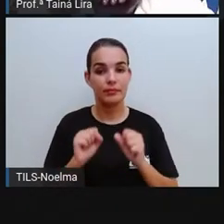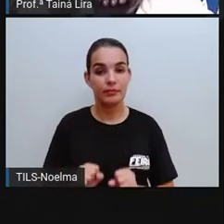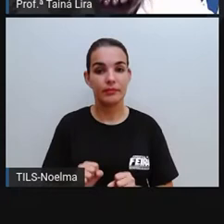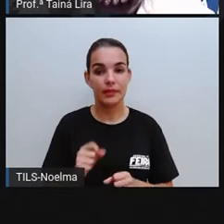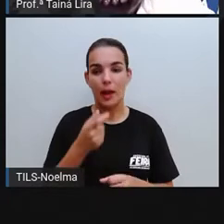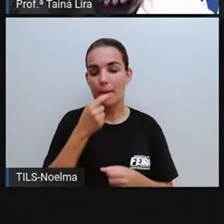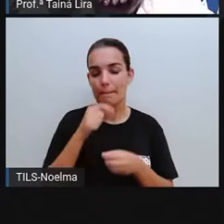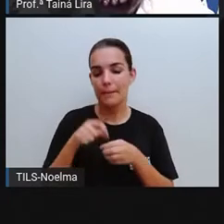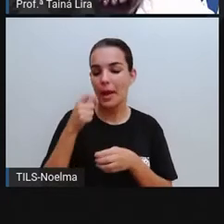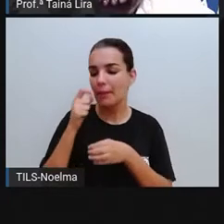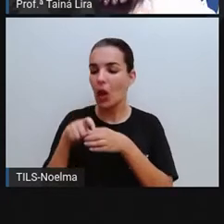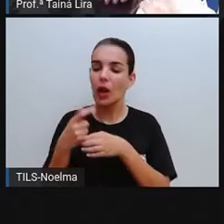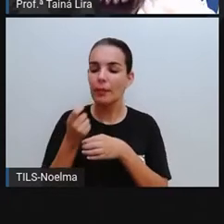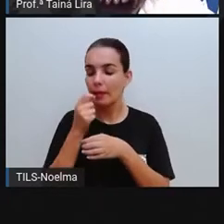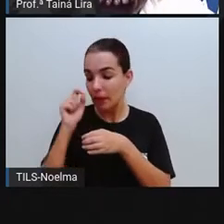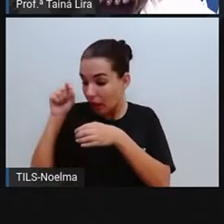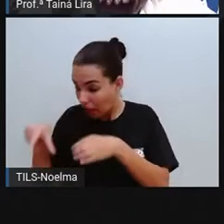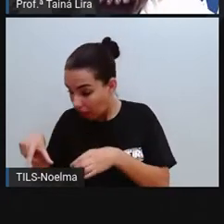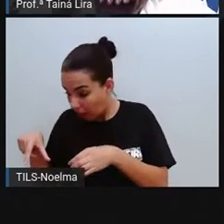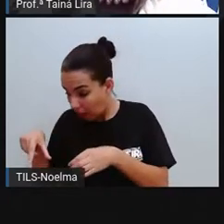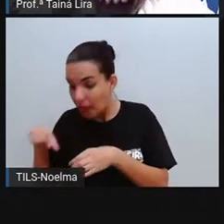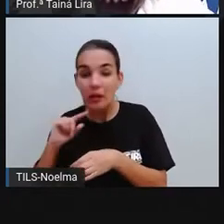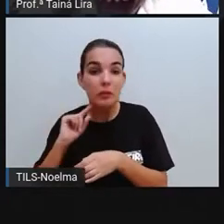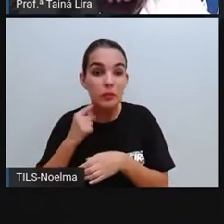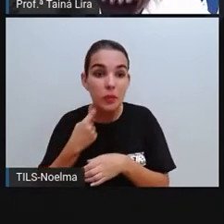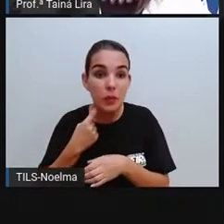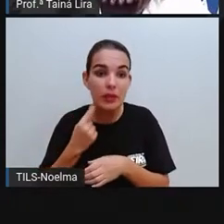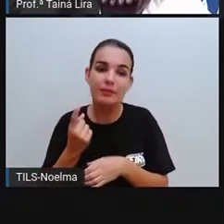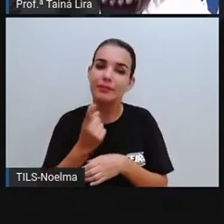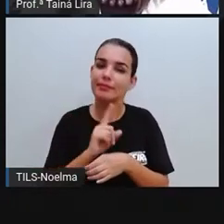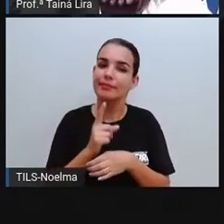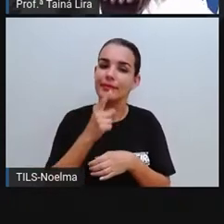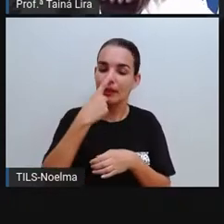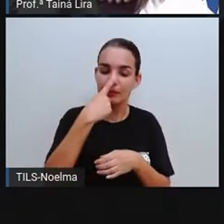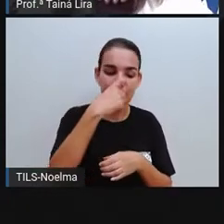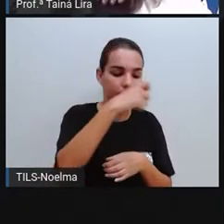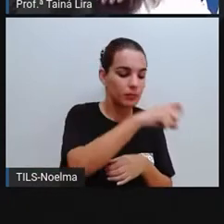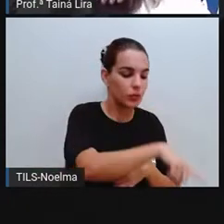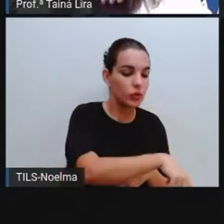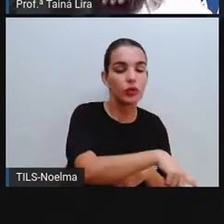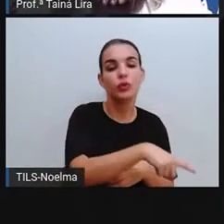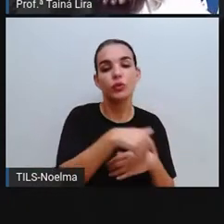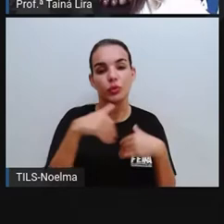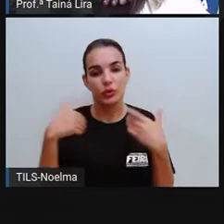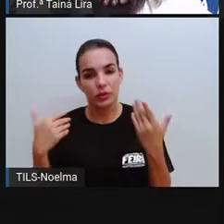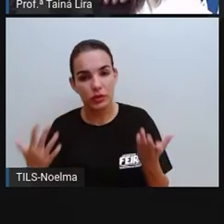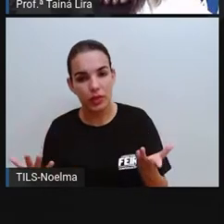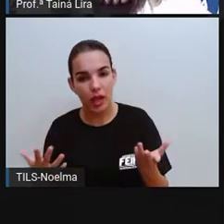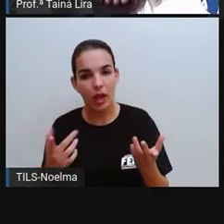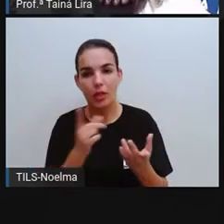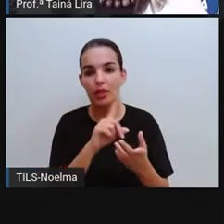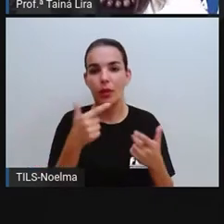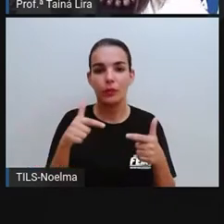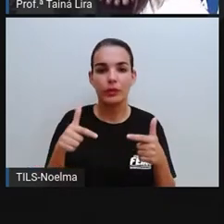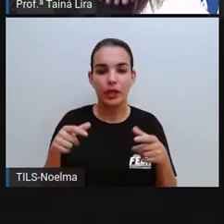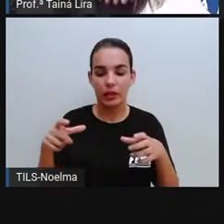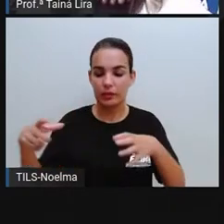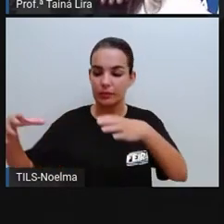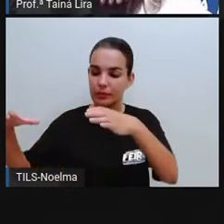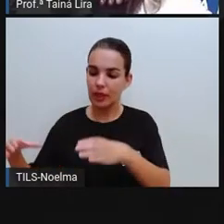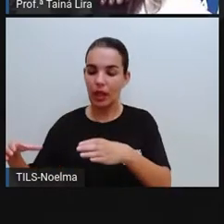pipoqueiro ali vendendo pipoca, aí comeu a pipoca, onde é que vai jogar esse saquinho? Pró, mas na praça não tem